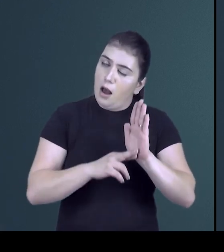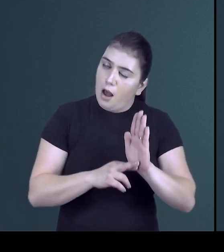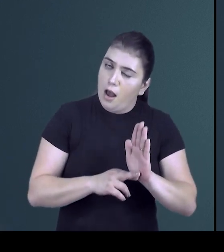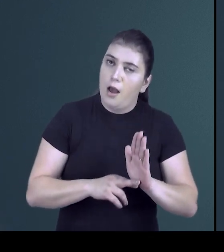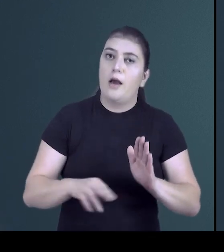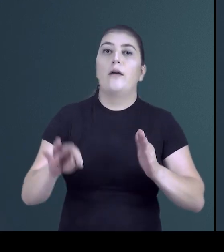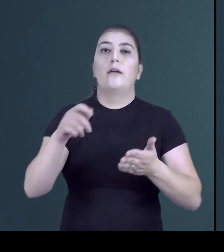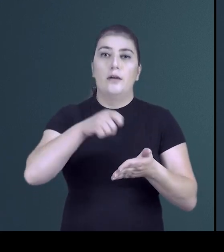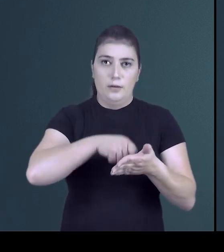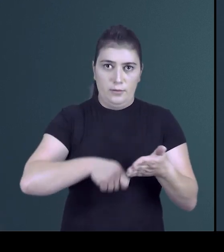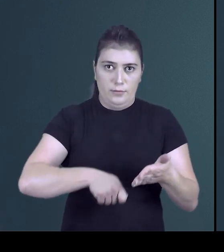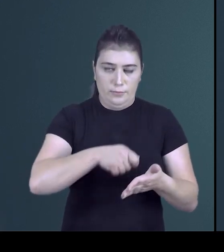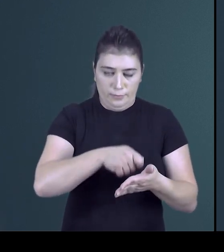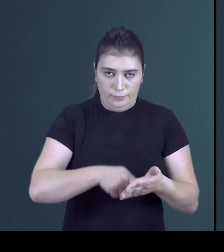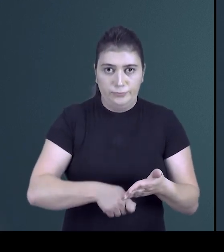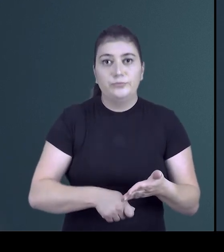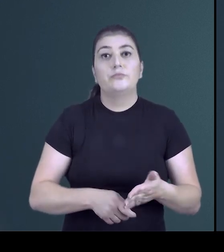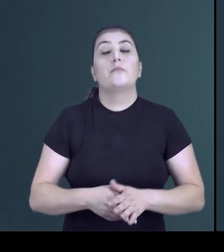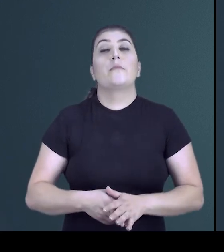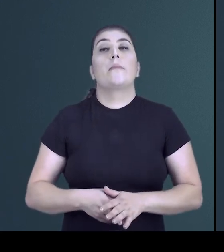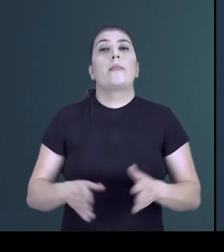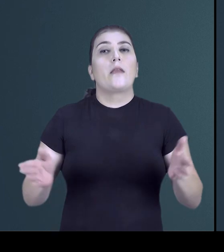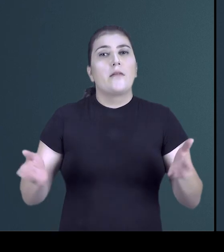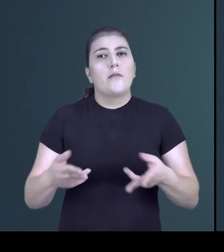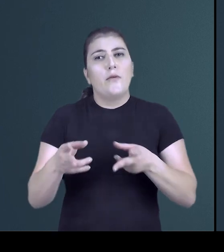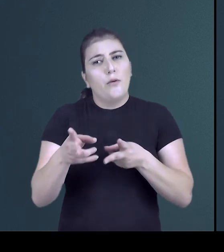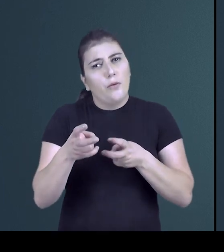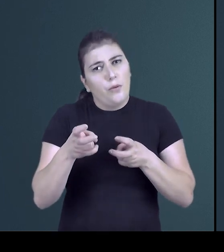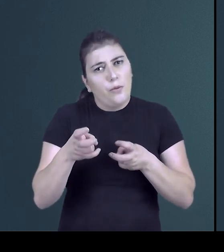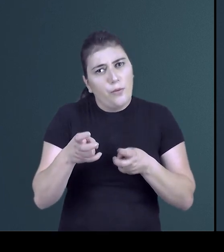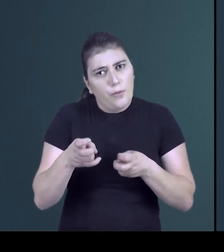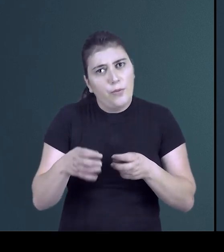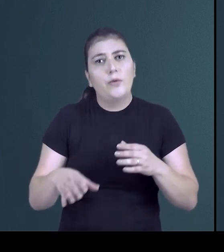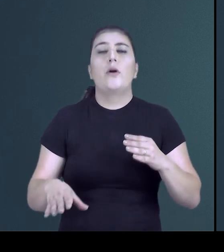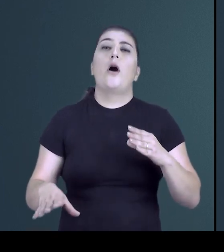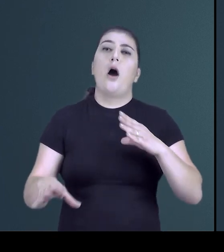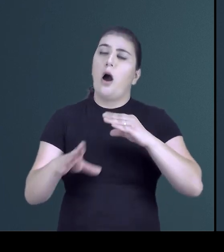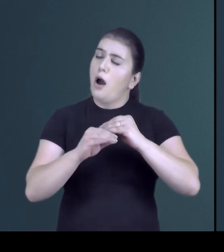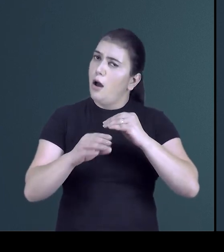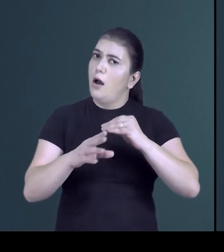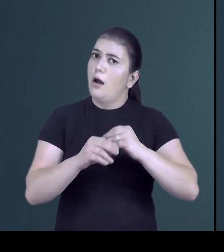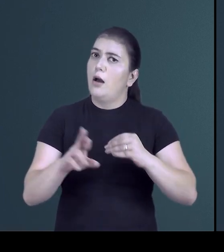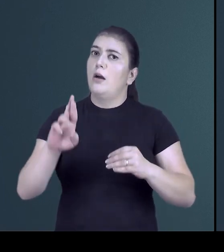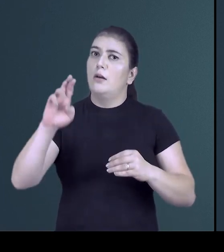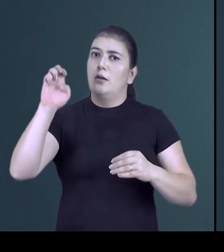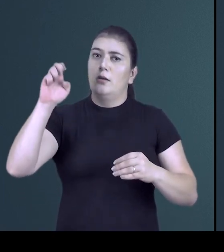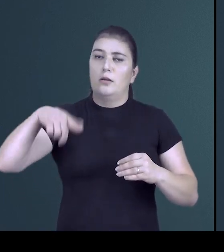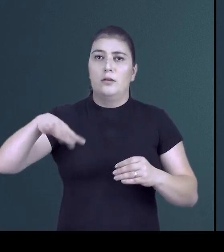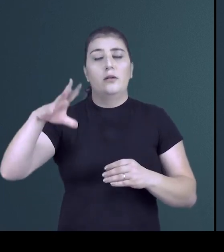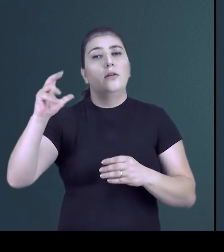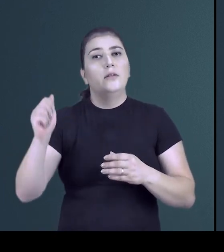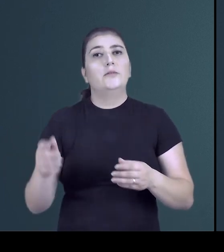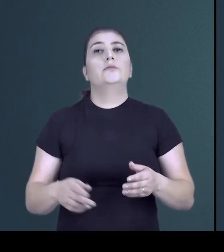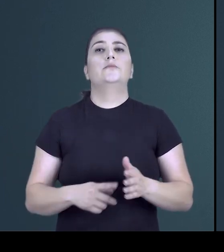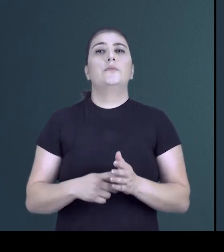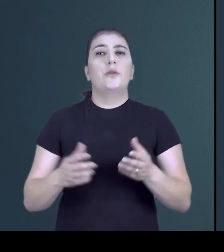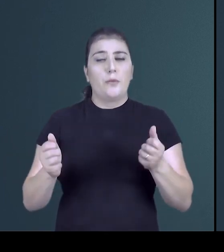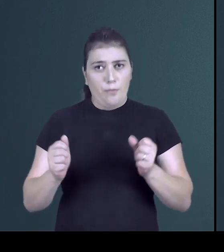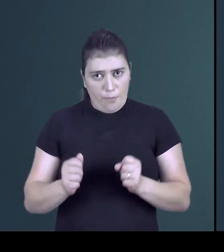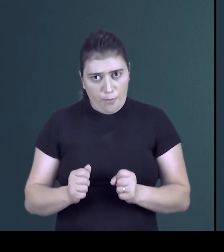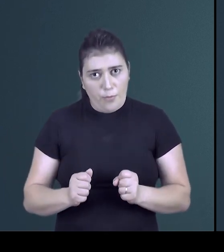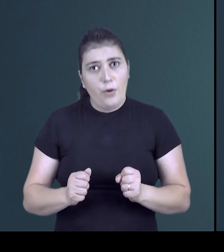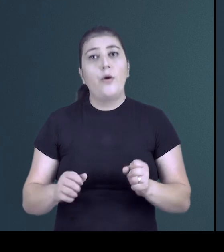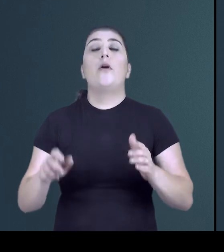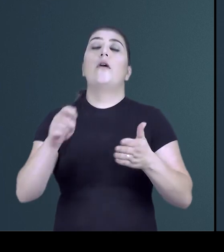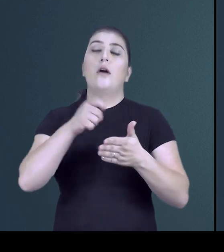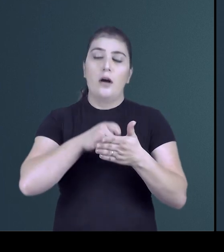processos de escrita. Então, observamos tais complementos e regências que podem determinar a excelência